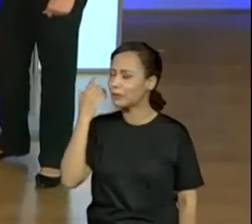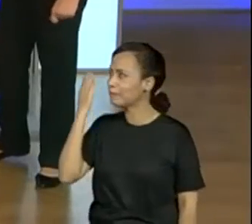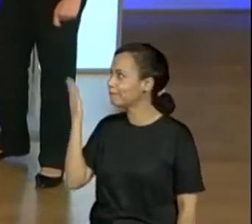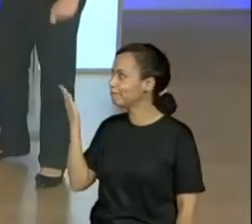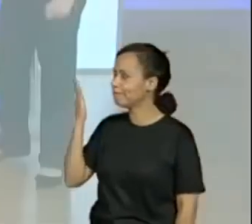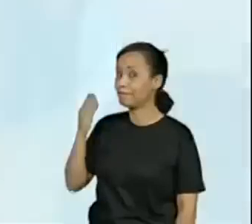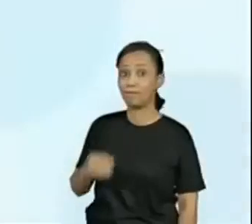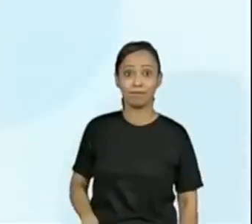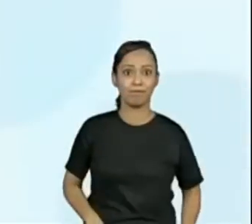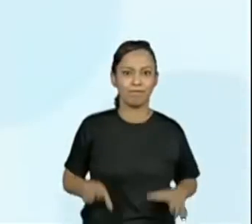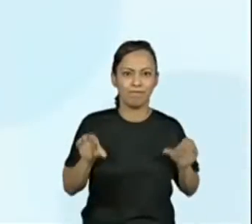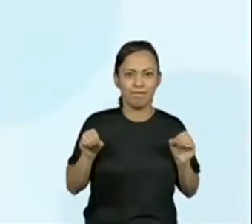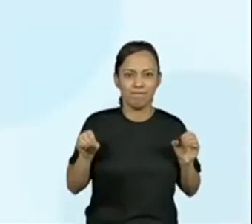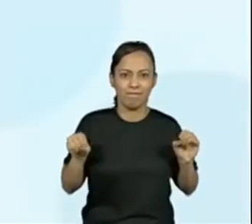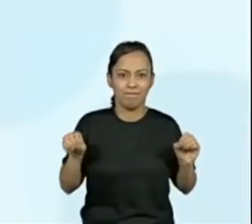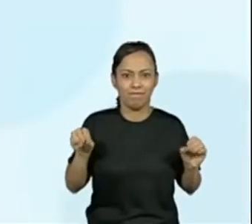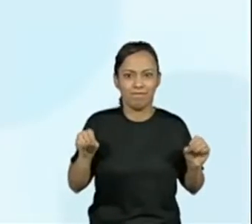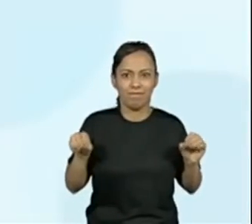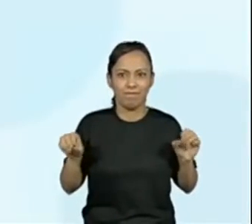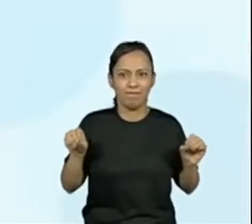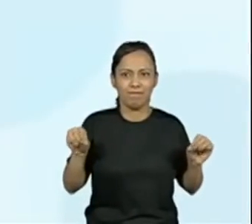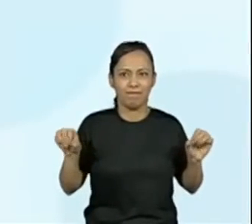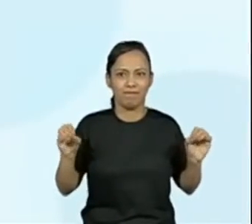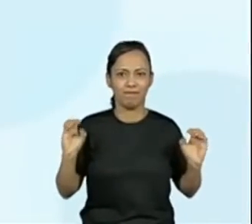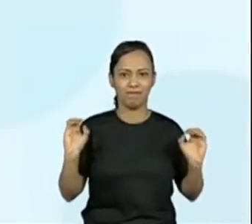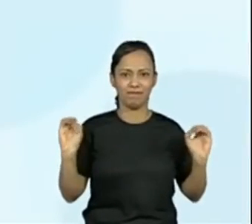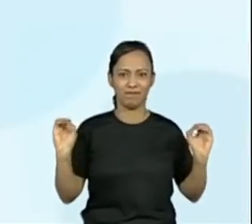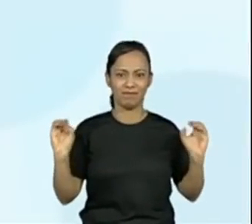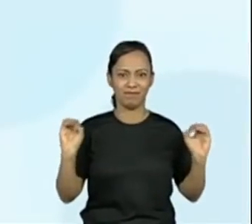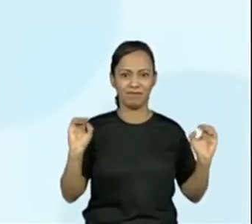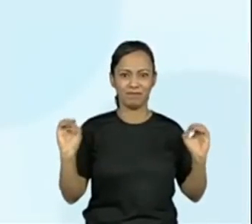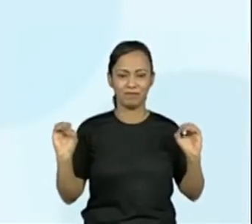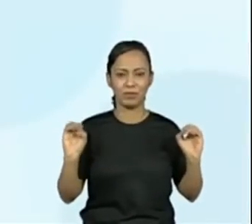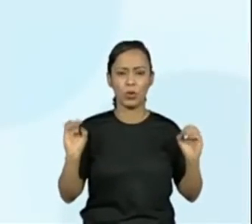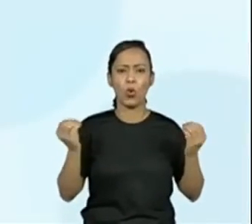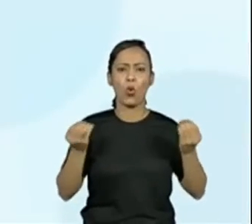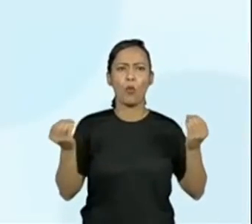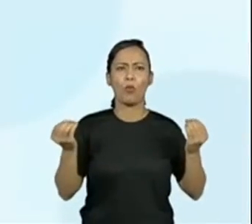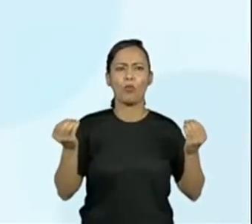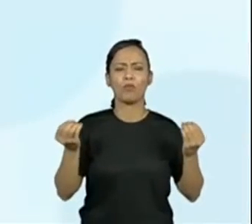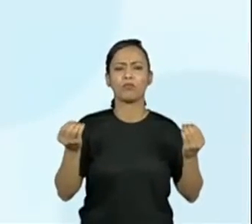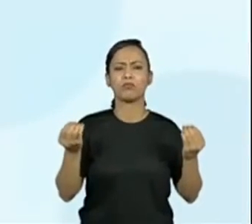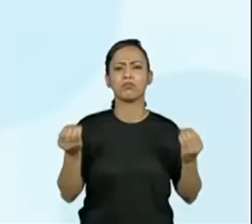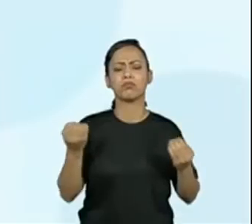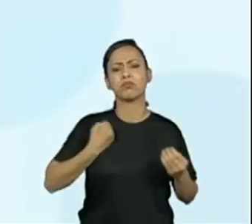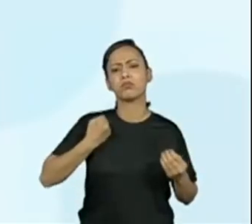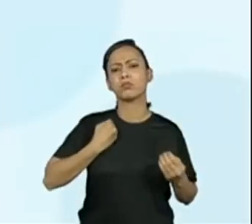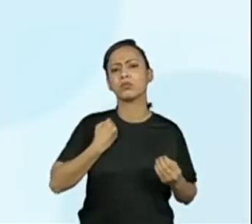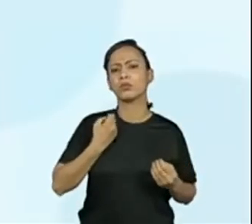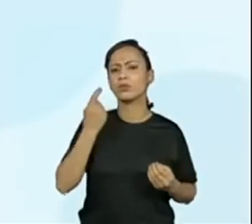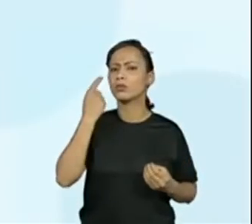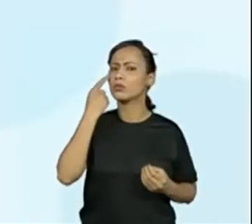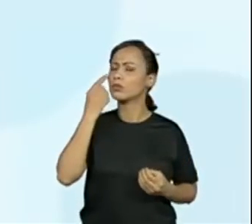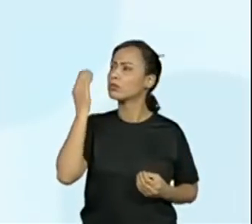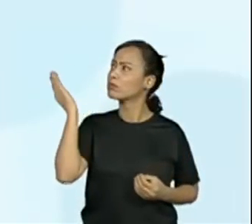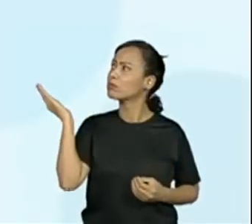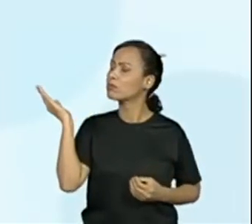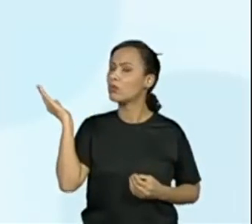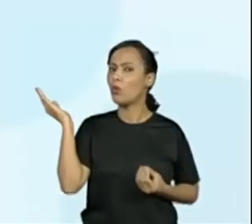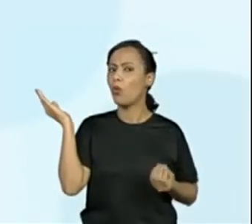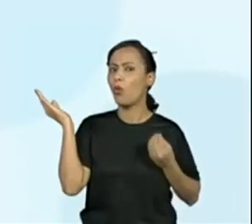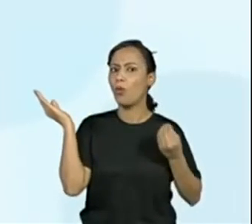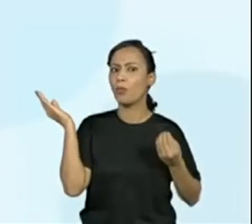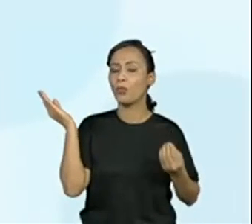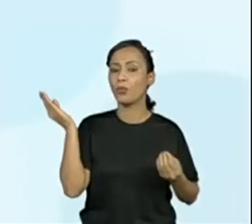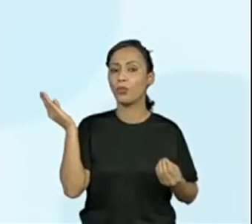só, um caranguejo nós temos aí. Isso. E temos, acompanhe a sequência de números. Então, nós